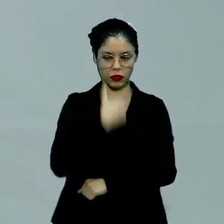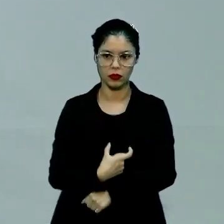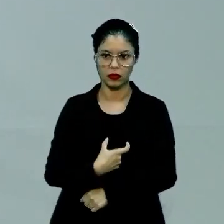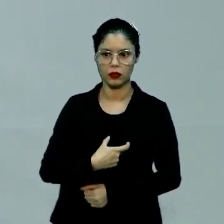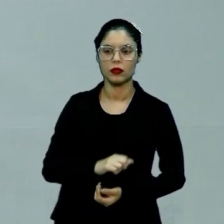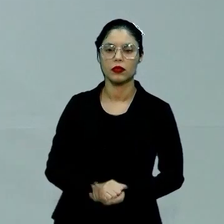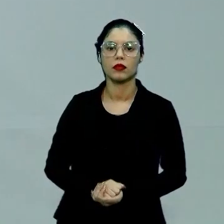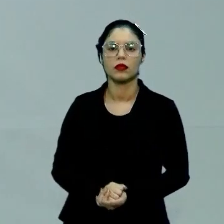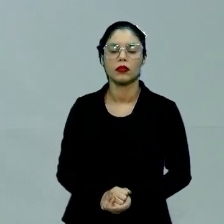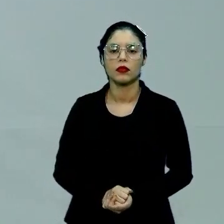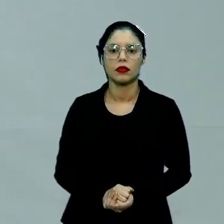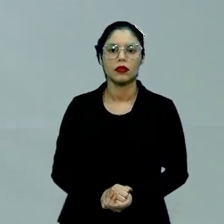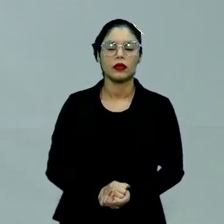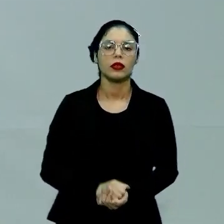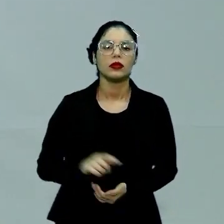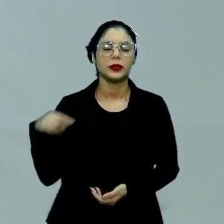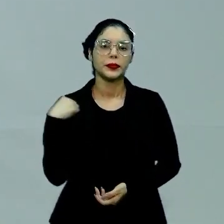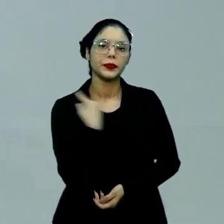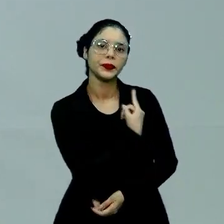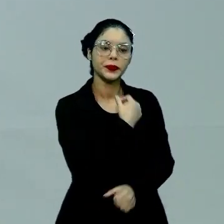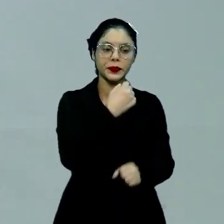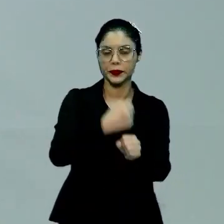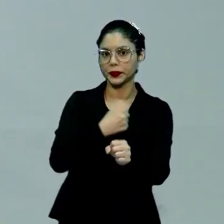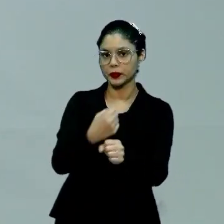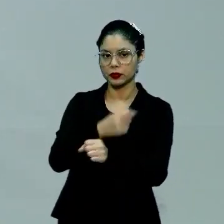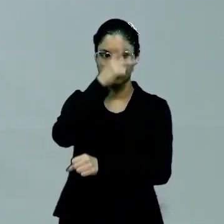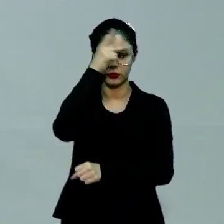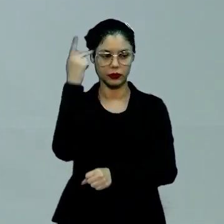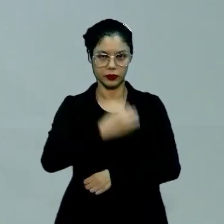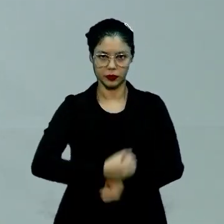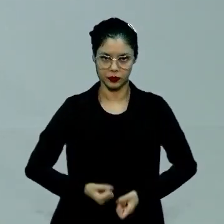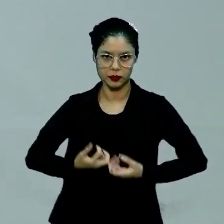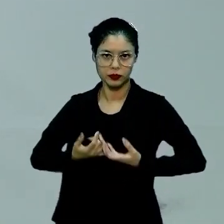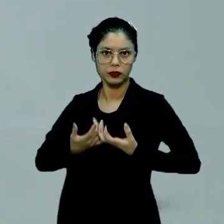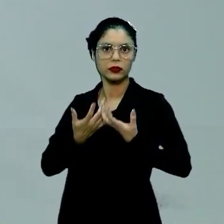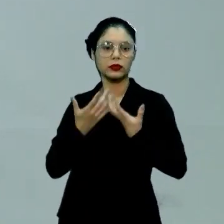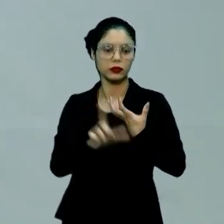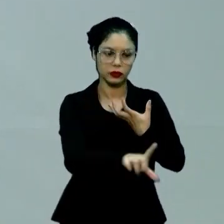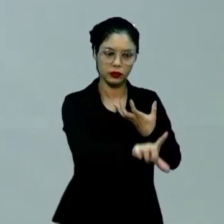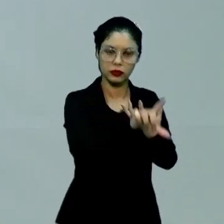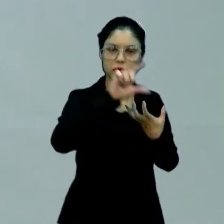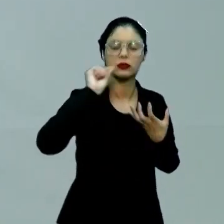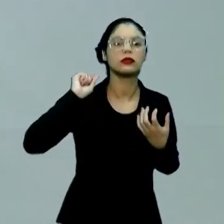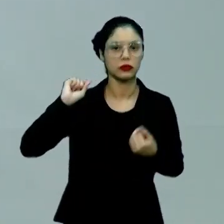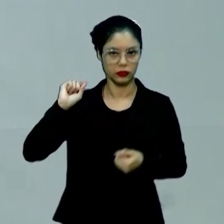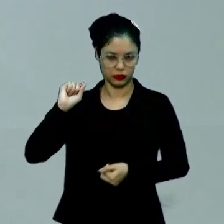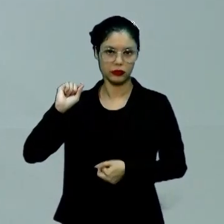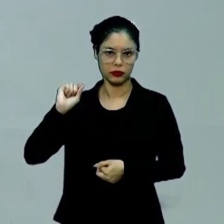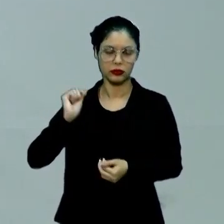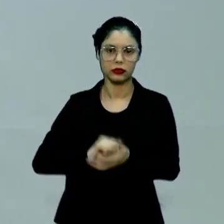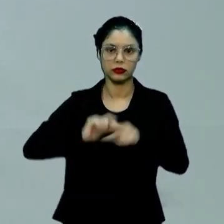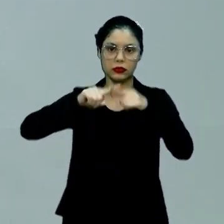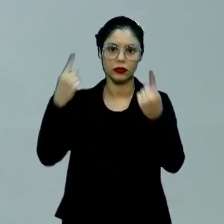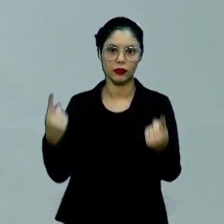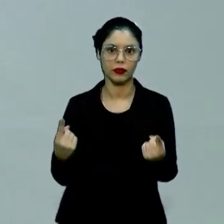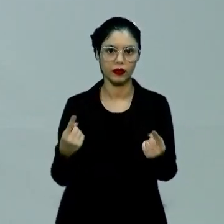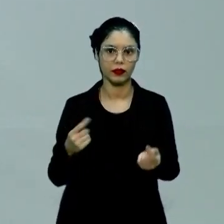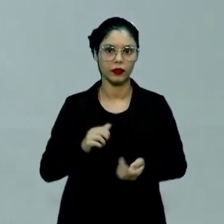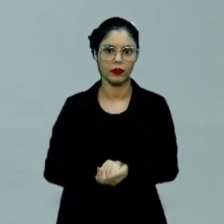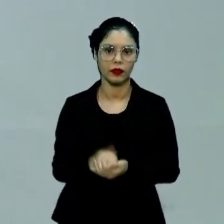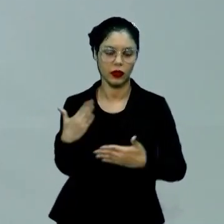A gente vai construindo o ser e essa construção vai nos definir, nos identificar, mas não nos